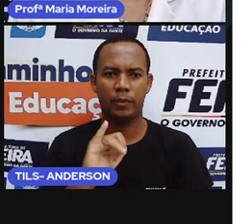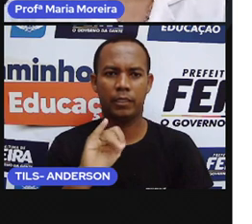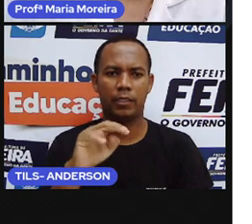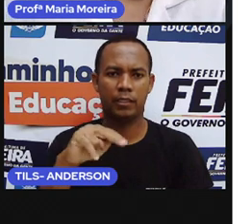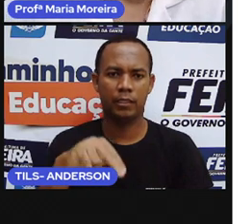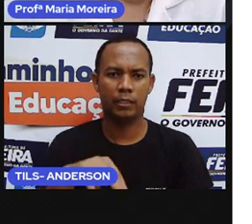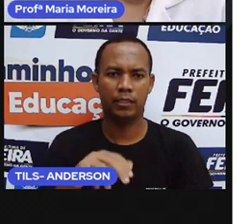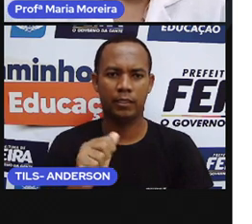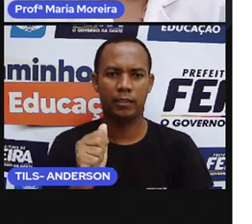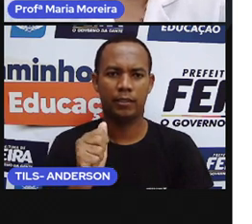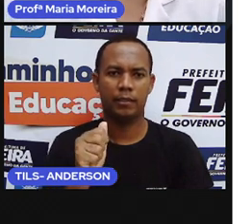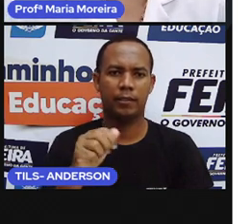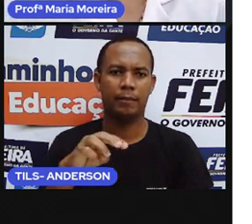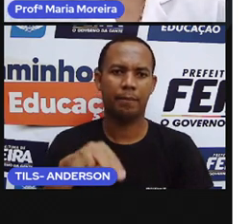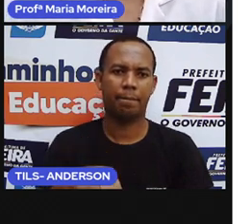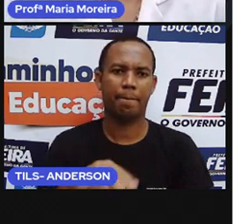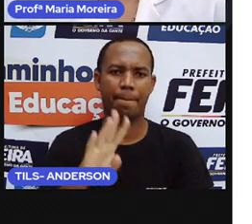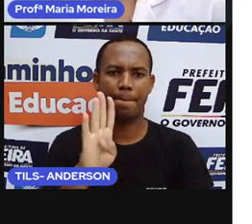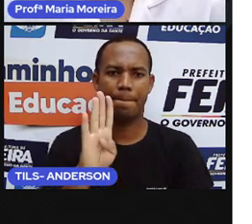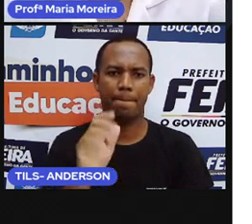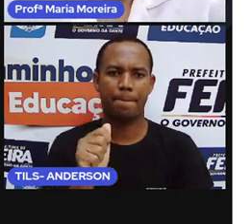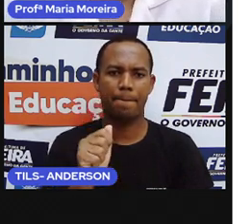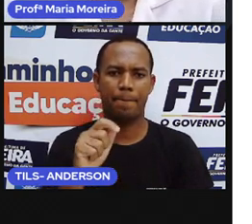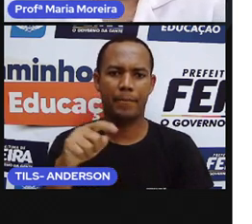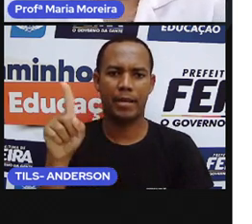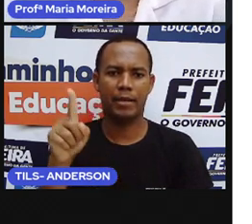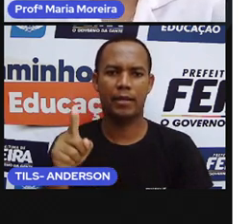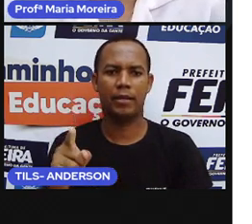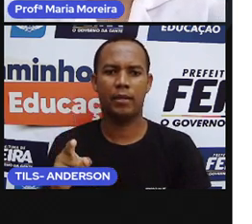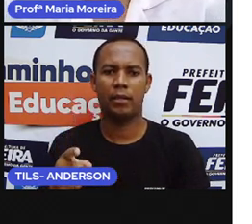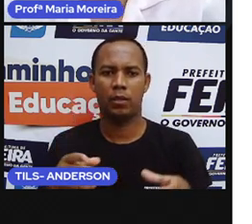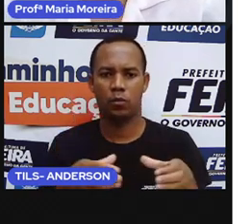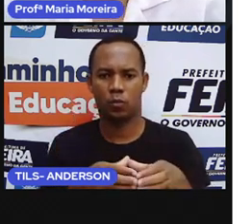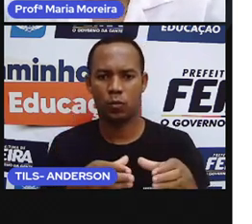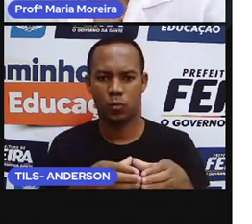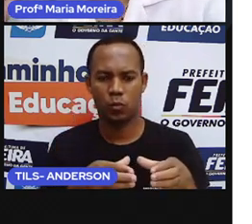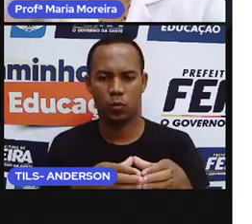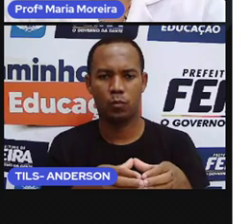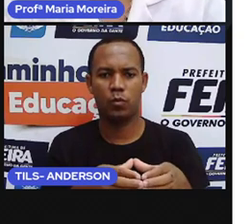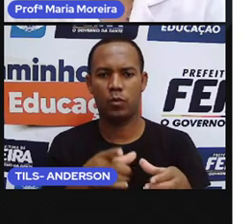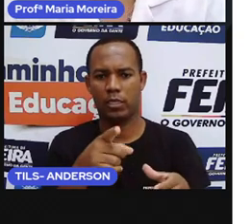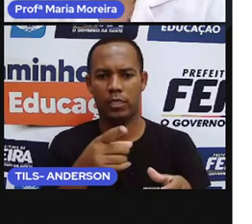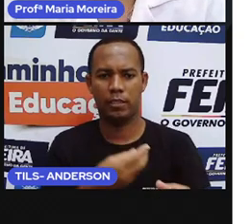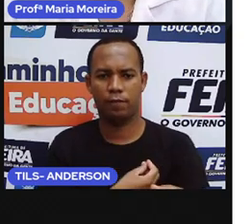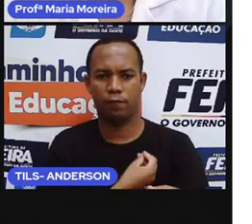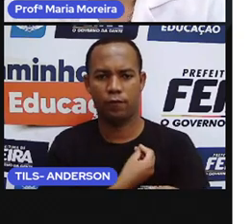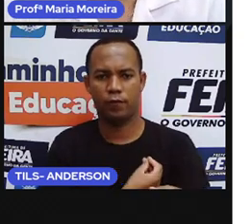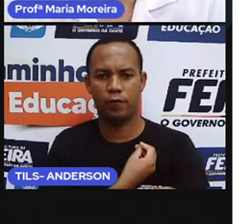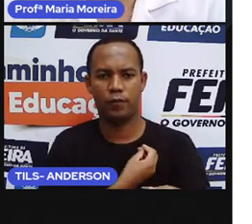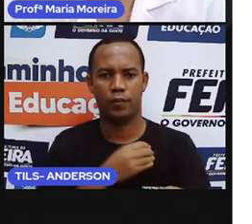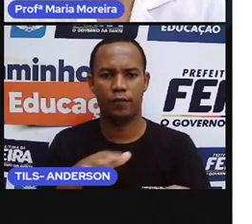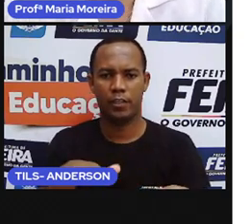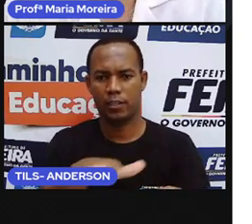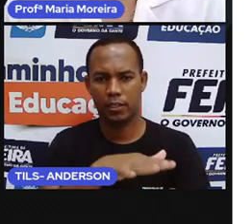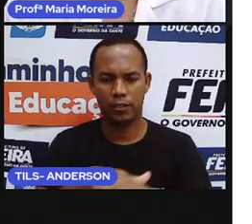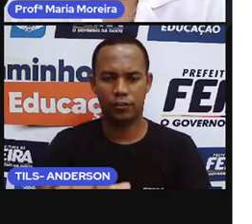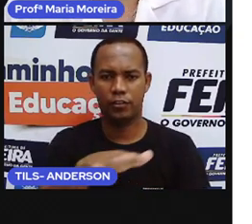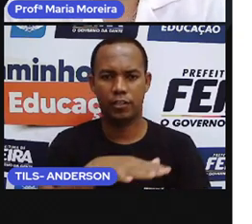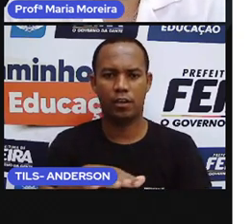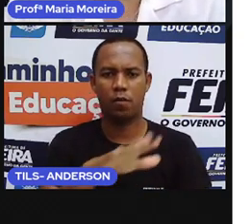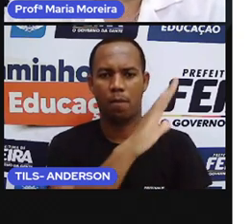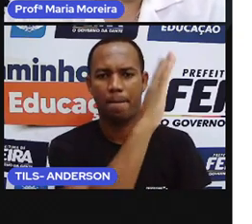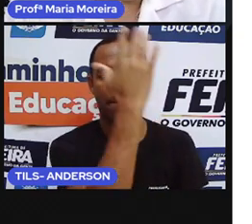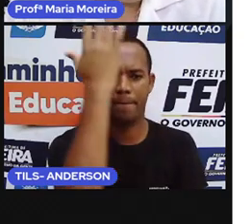dessa aldeia ainda. Os Tupinambás de Oliveira, inclusive, na região de Mata Atlântica,